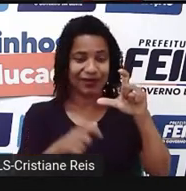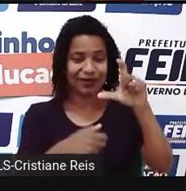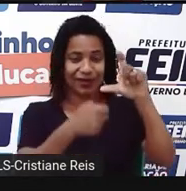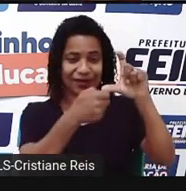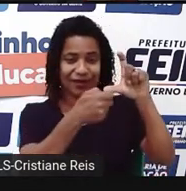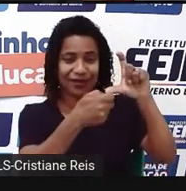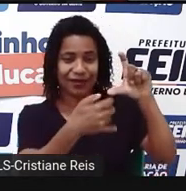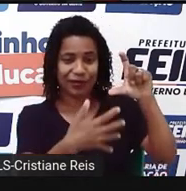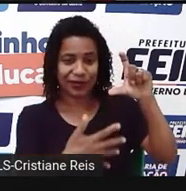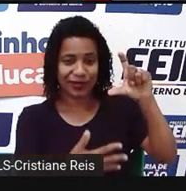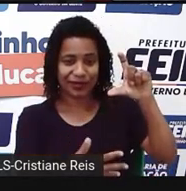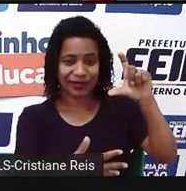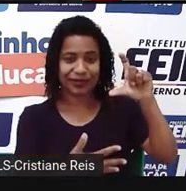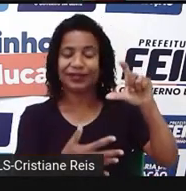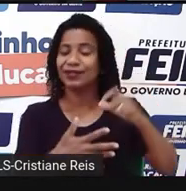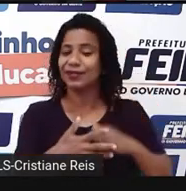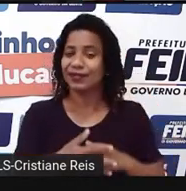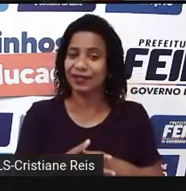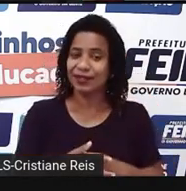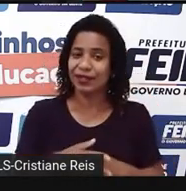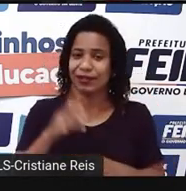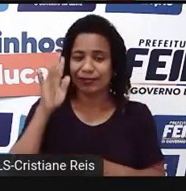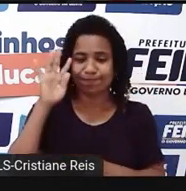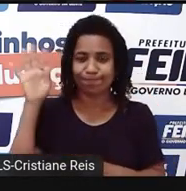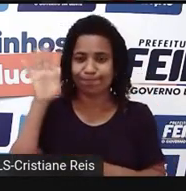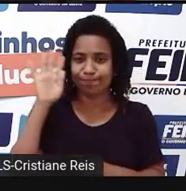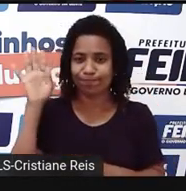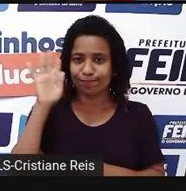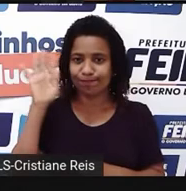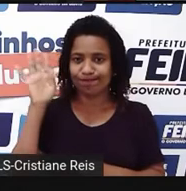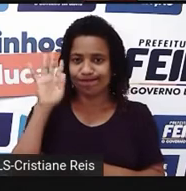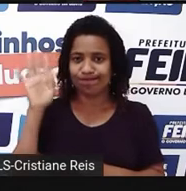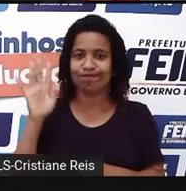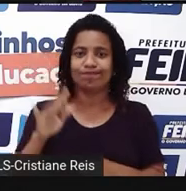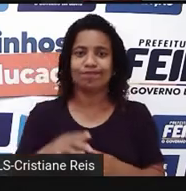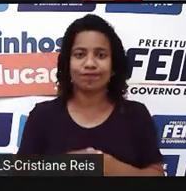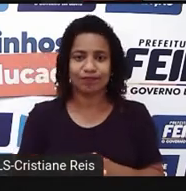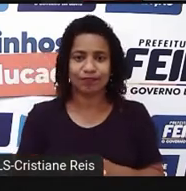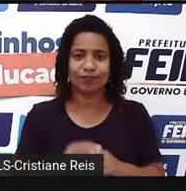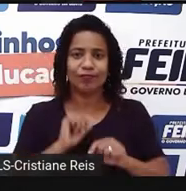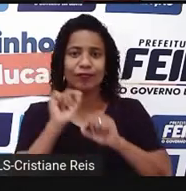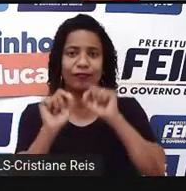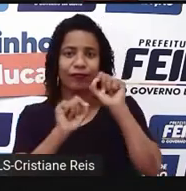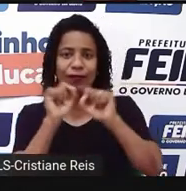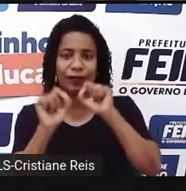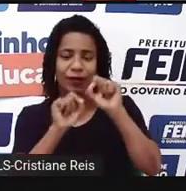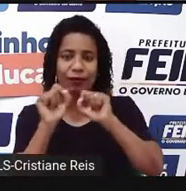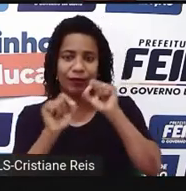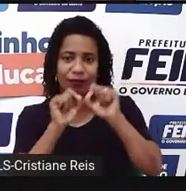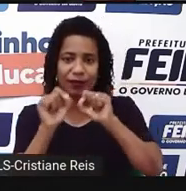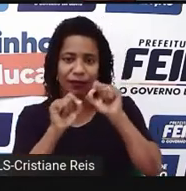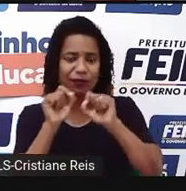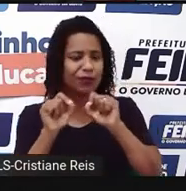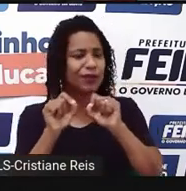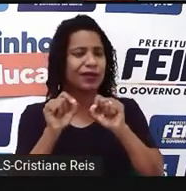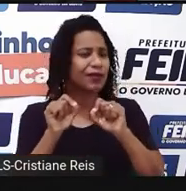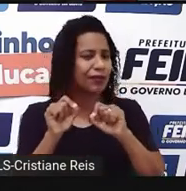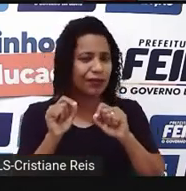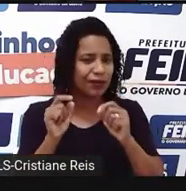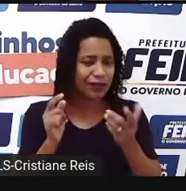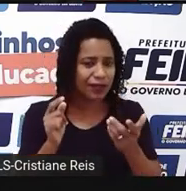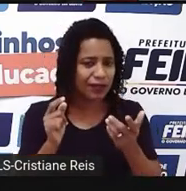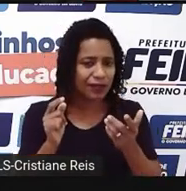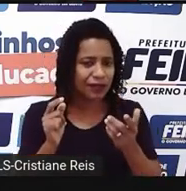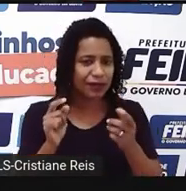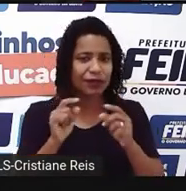ela nos leva a pensar sobre um problema. O que é necropolítica? Ou